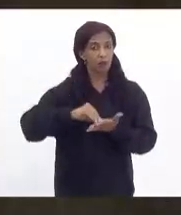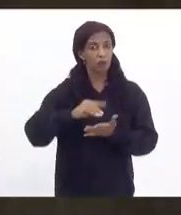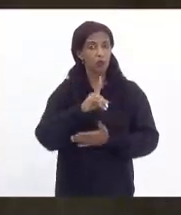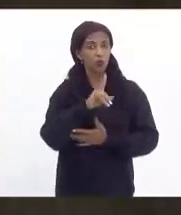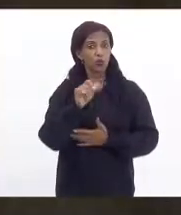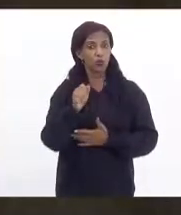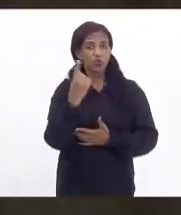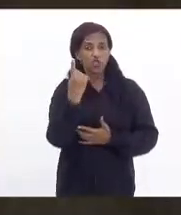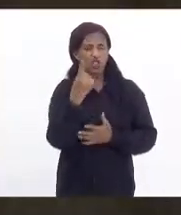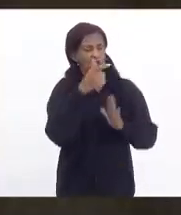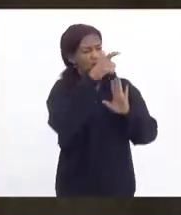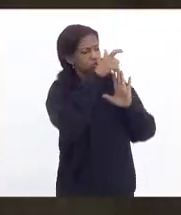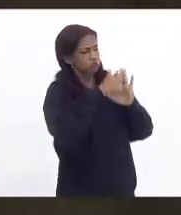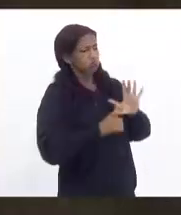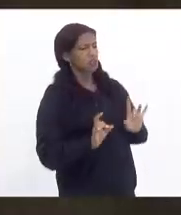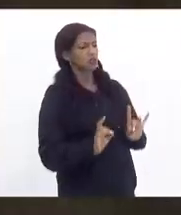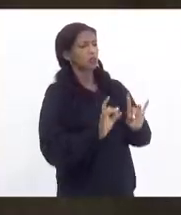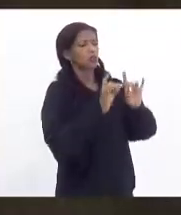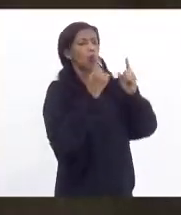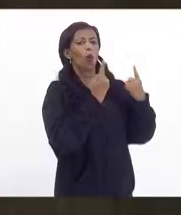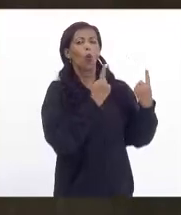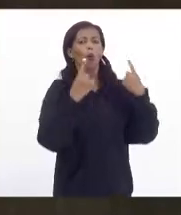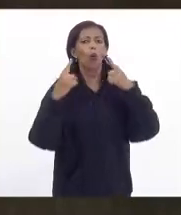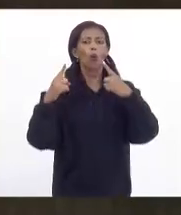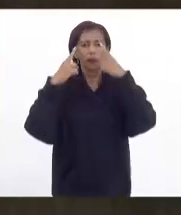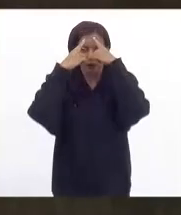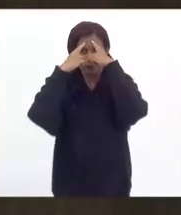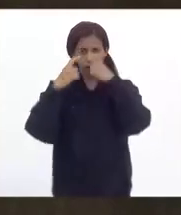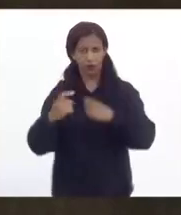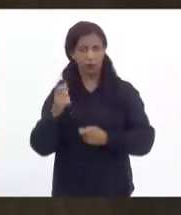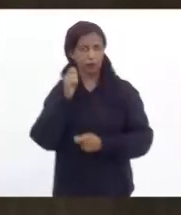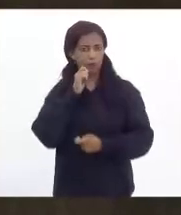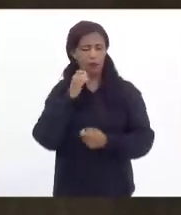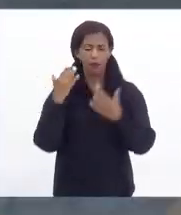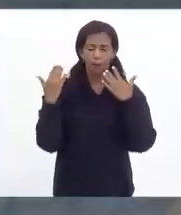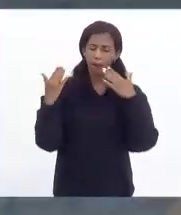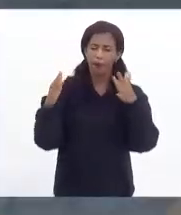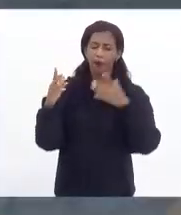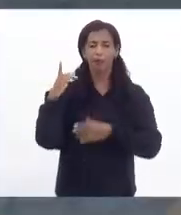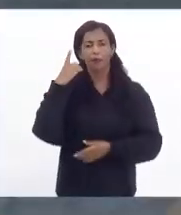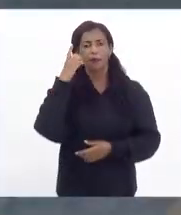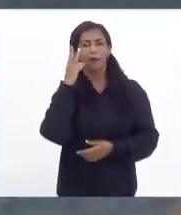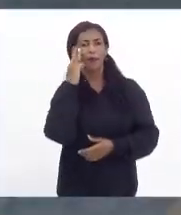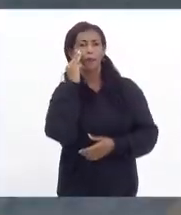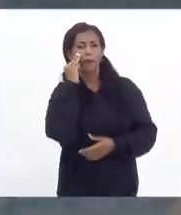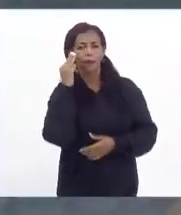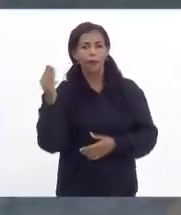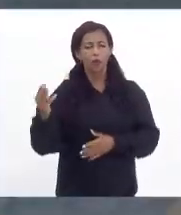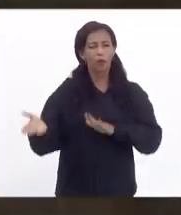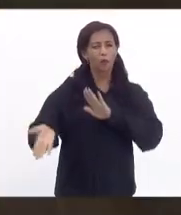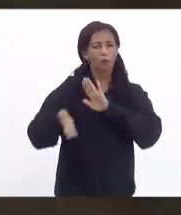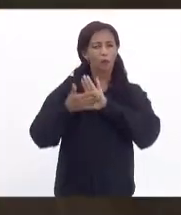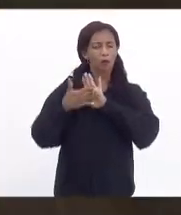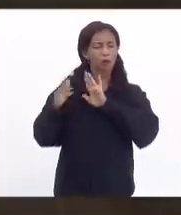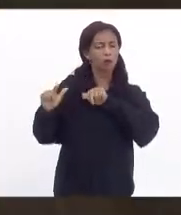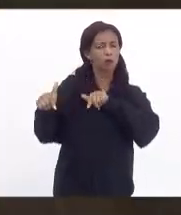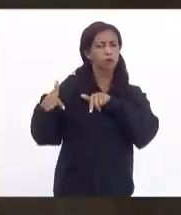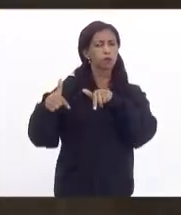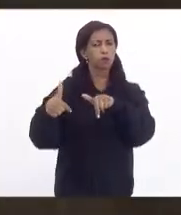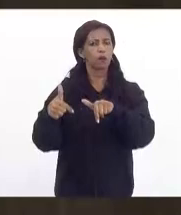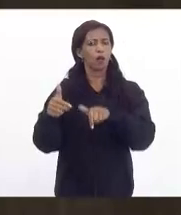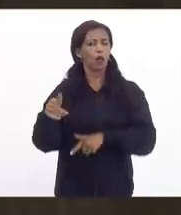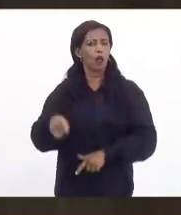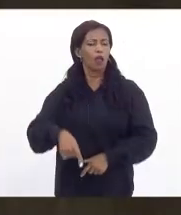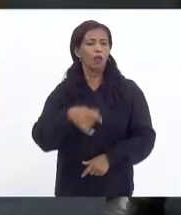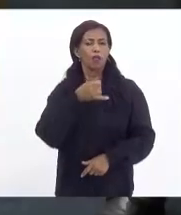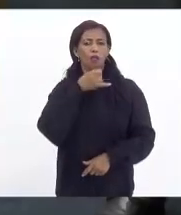para combater o feminicídio no nosso estado parabéns deputada Mônica Francisco seu mandato e sua atuação é um